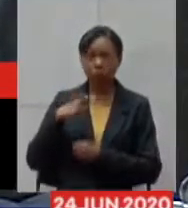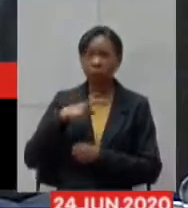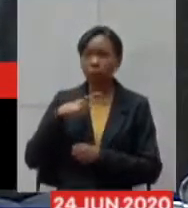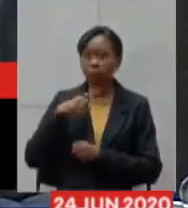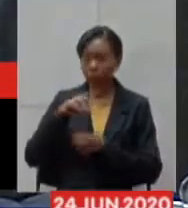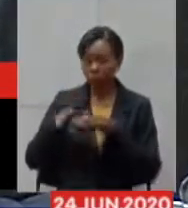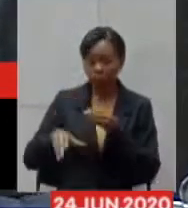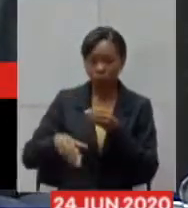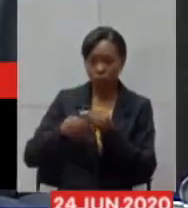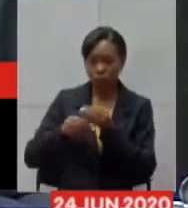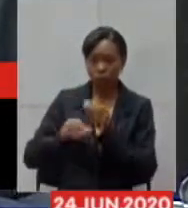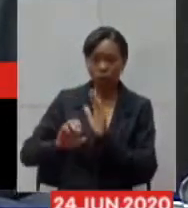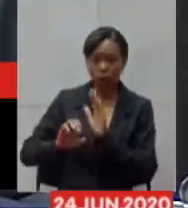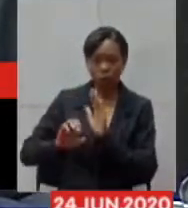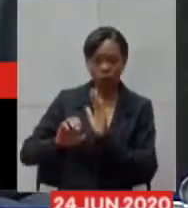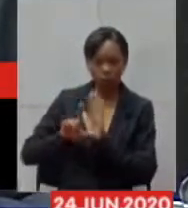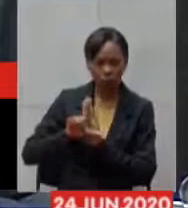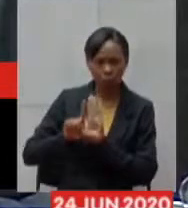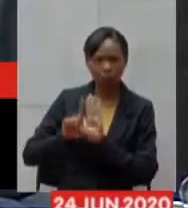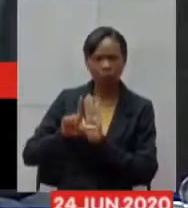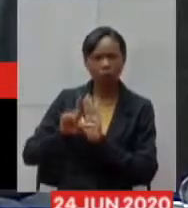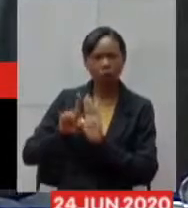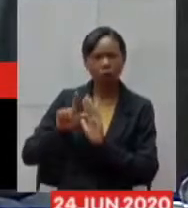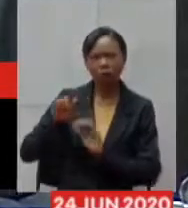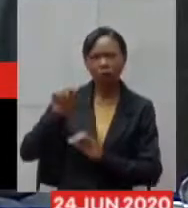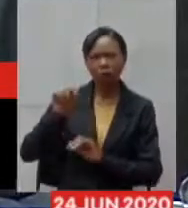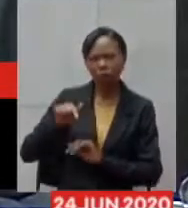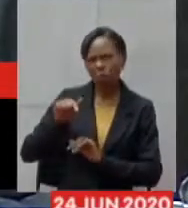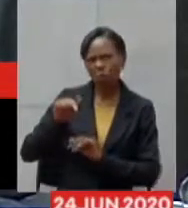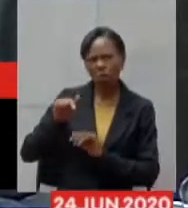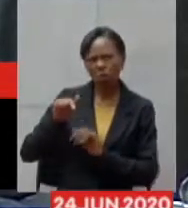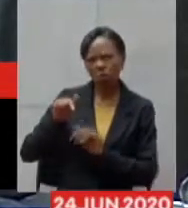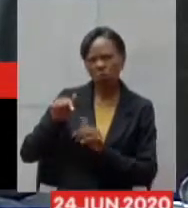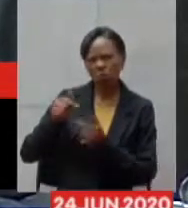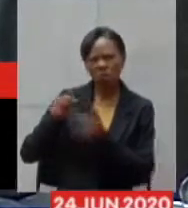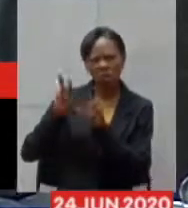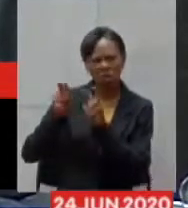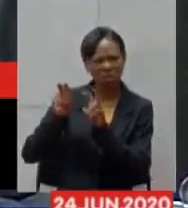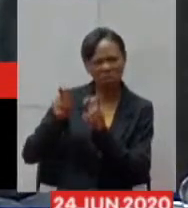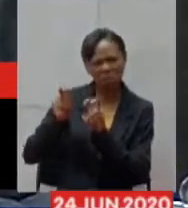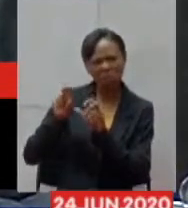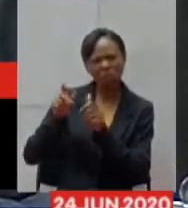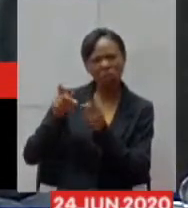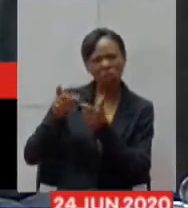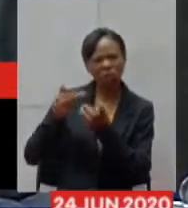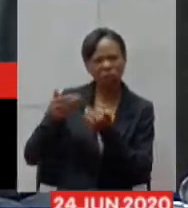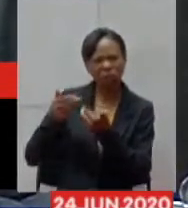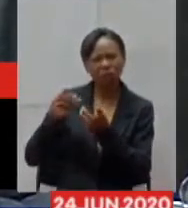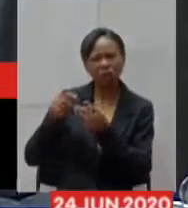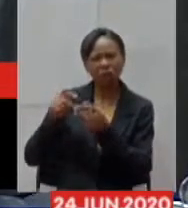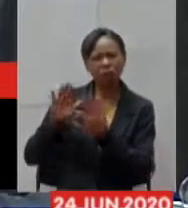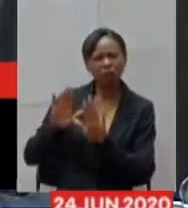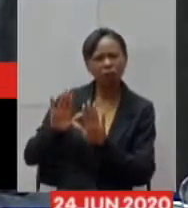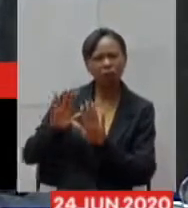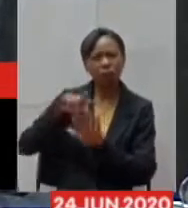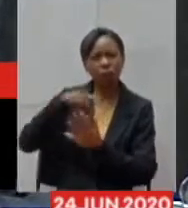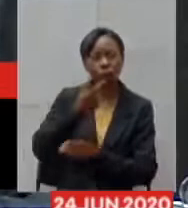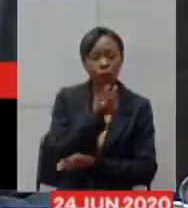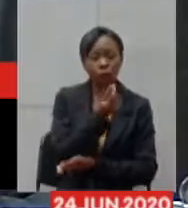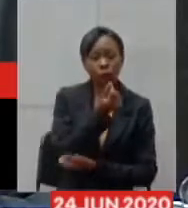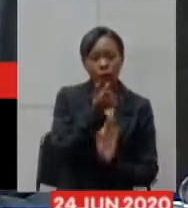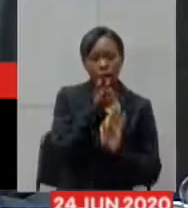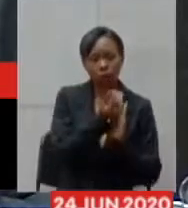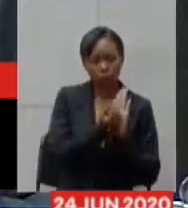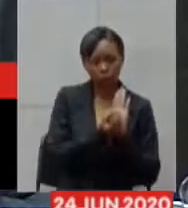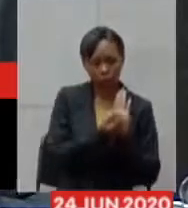objeto e depois de nós termos transferido já o valor financeiro para o Fundo Municipal de Saúde houve uma mudança